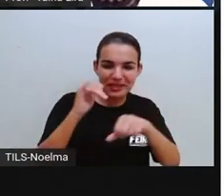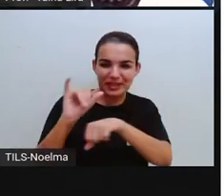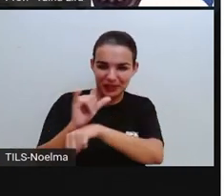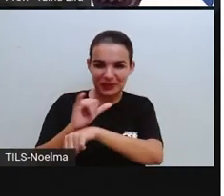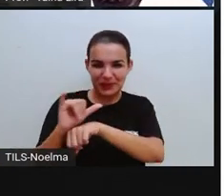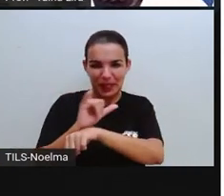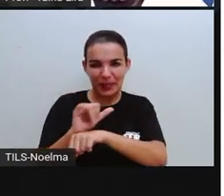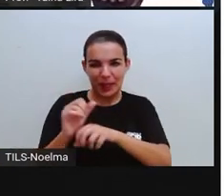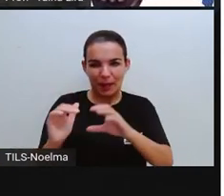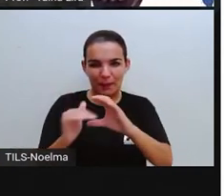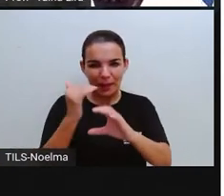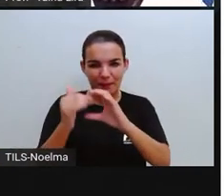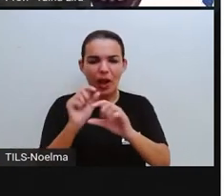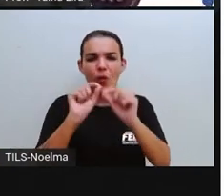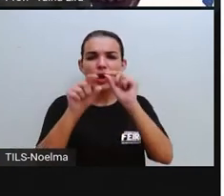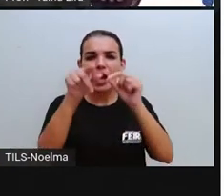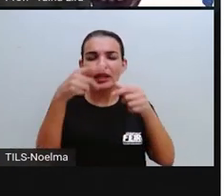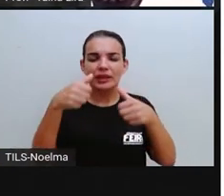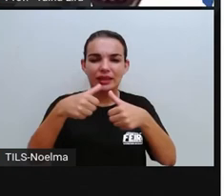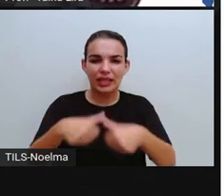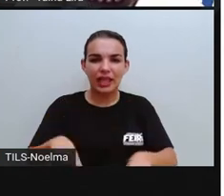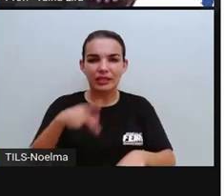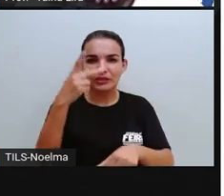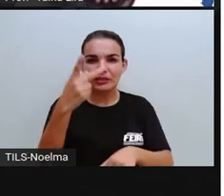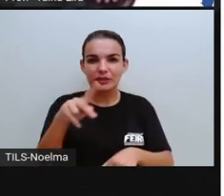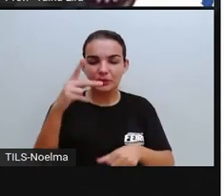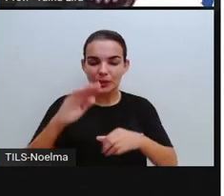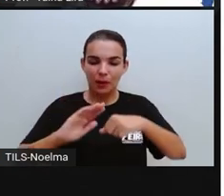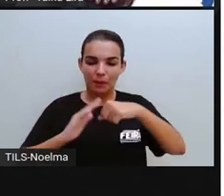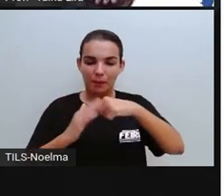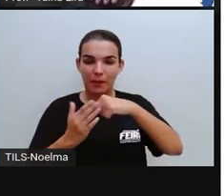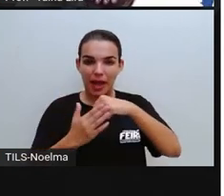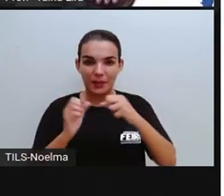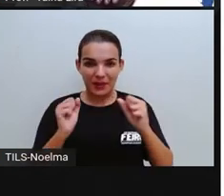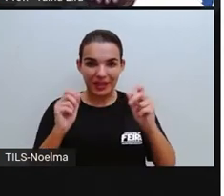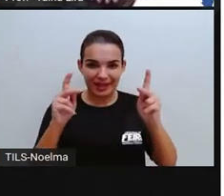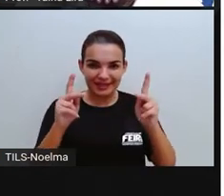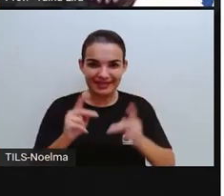lá no seu bairro que é um espaço público, tá bom?